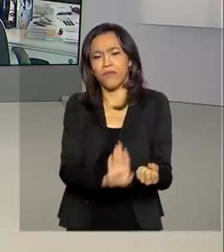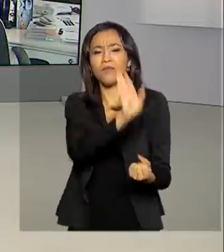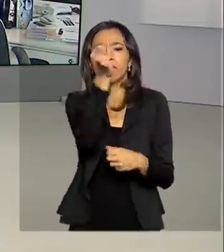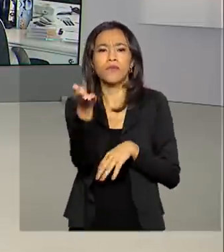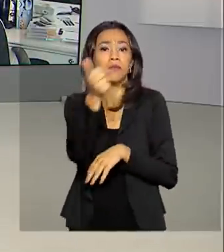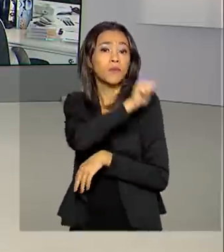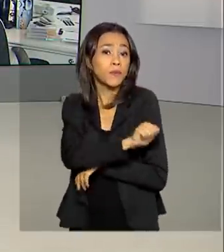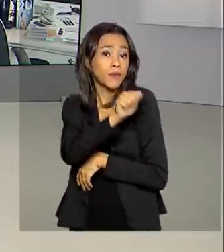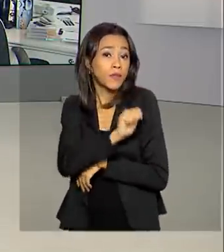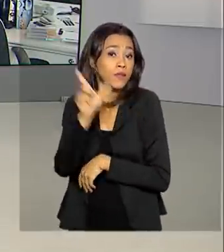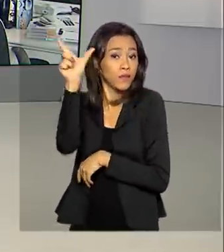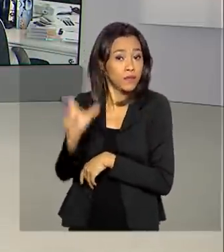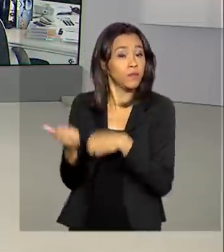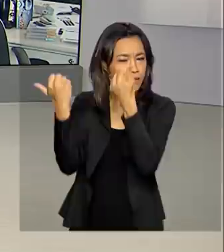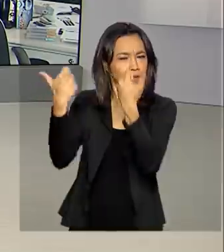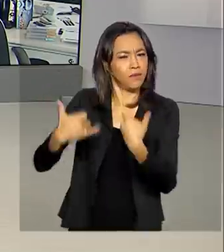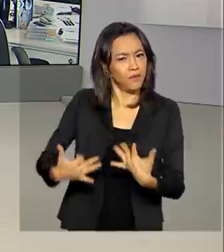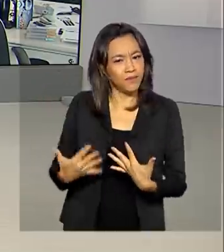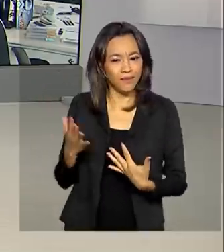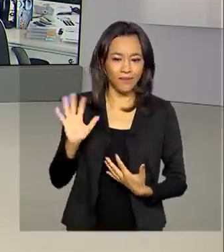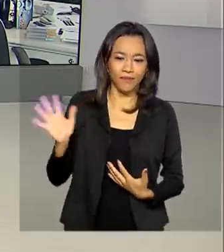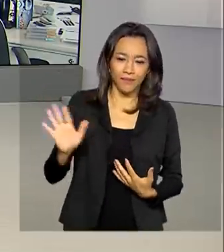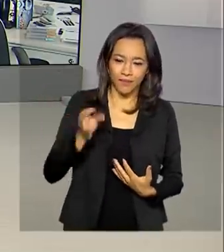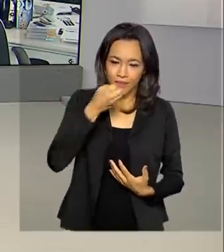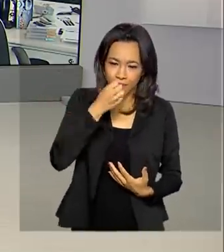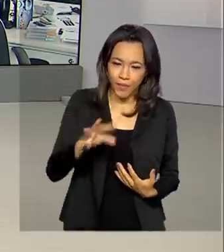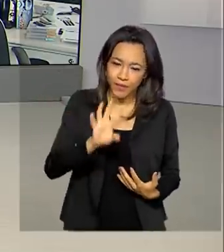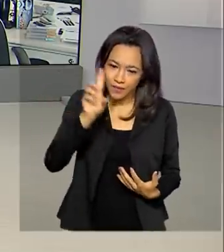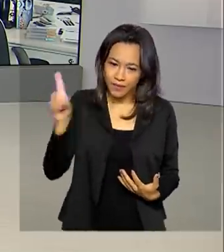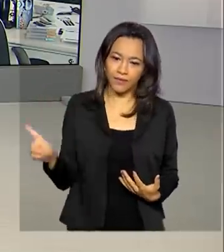repórter Maurício de Almeida conta pra gente. Maurício, bom dia.